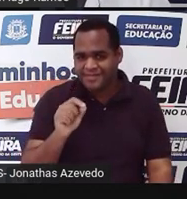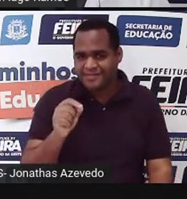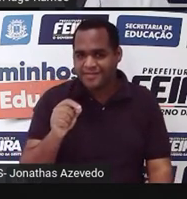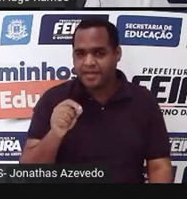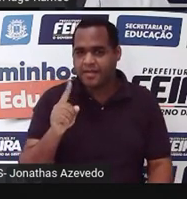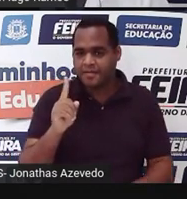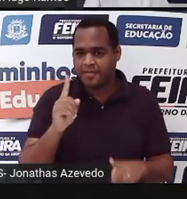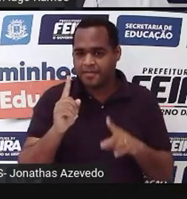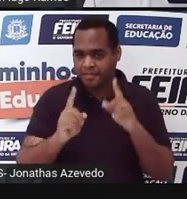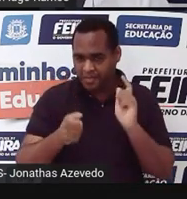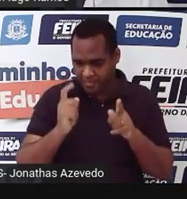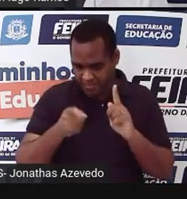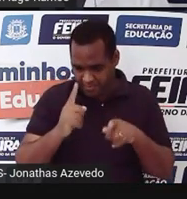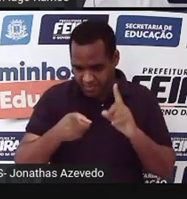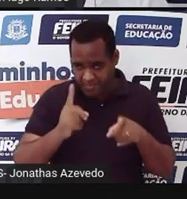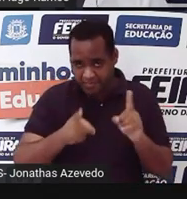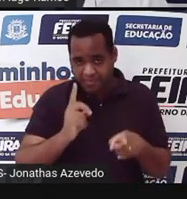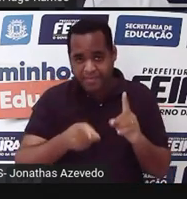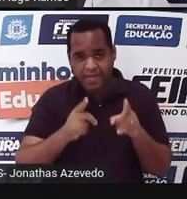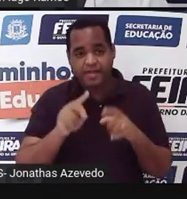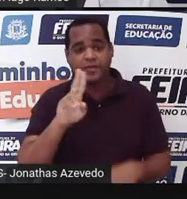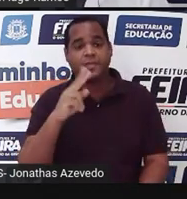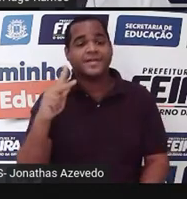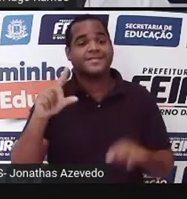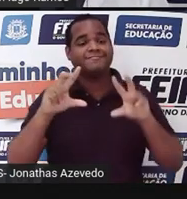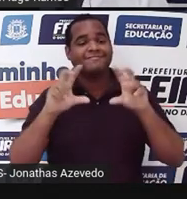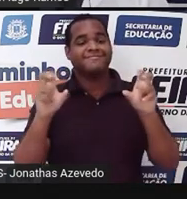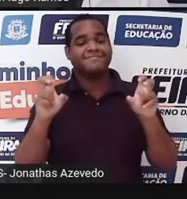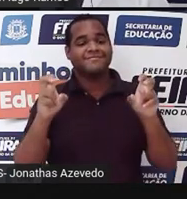só. Qual é o nome do tema?